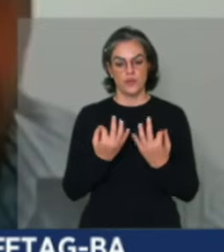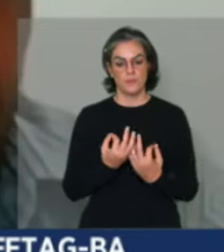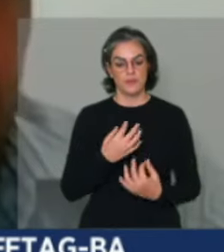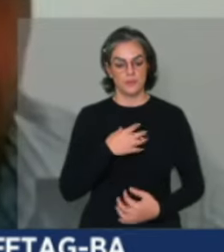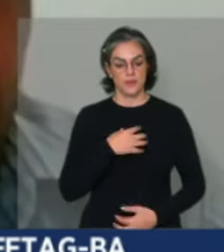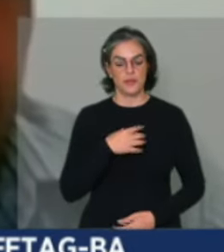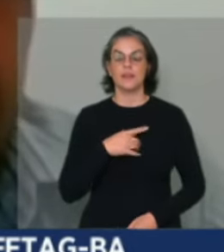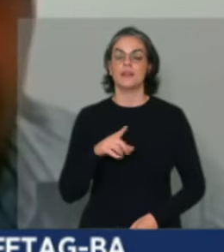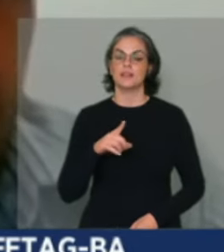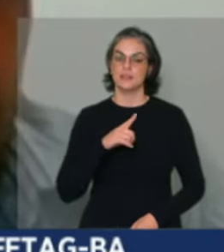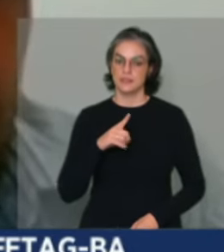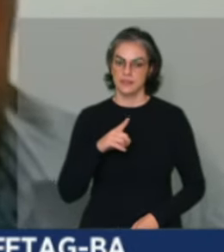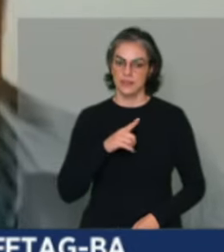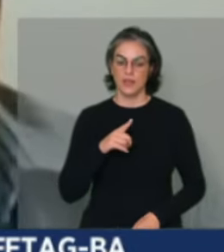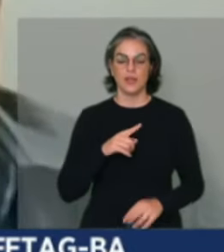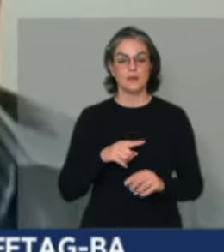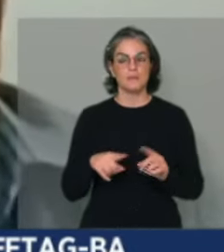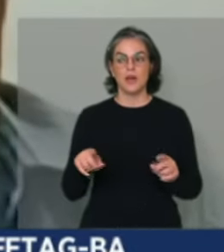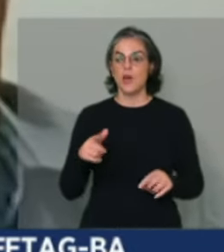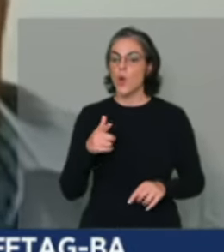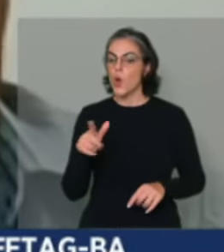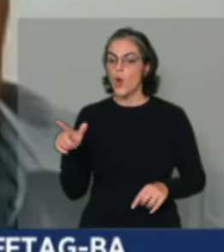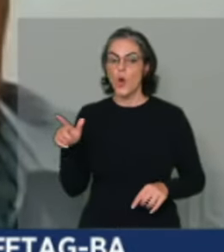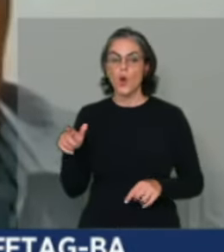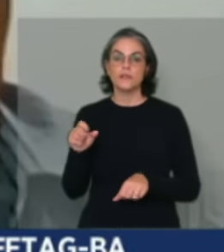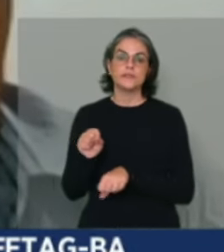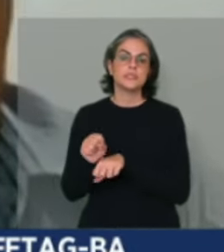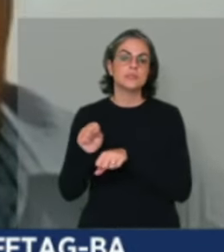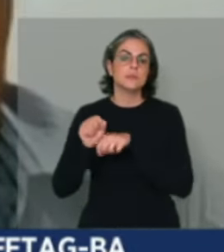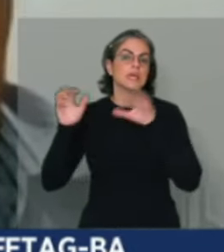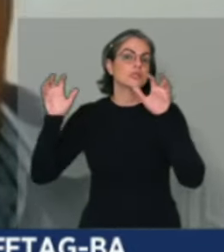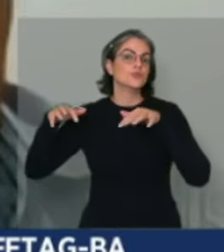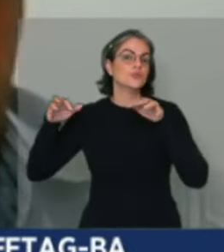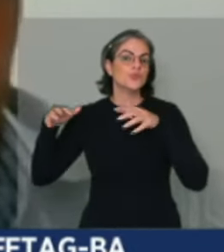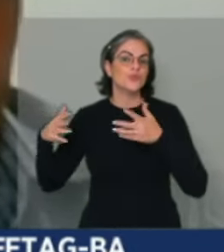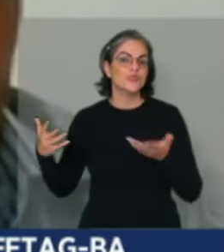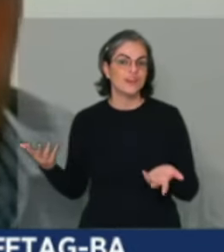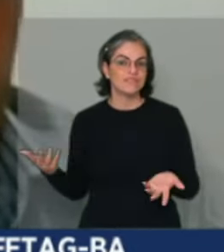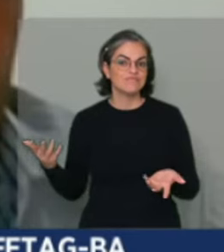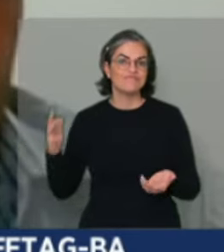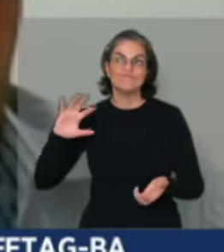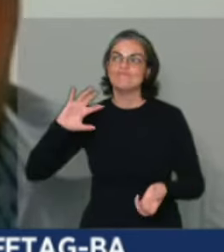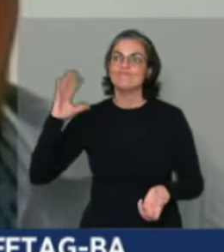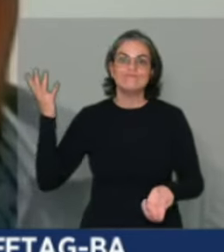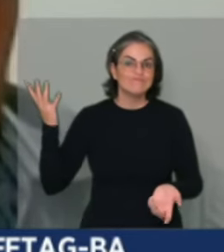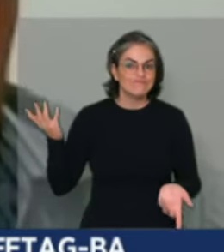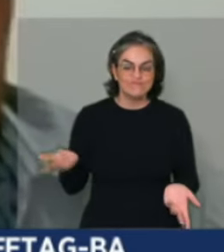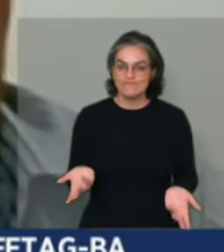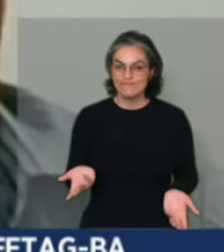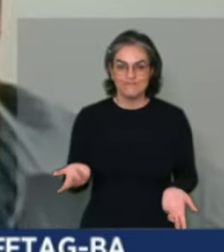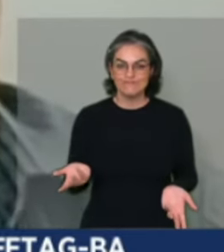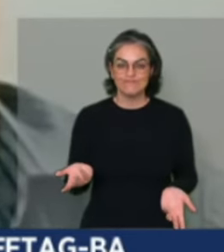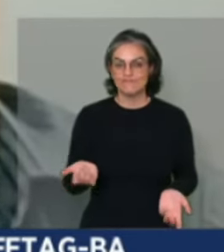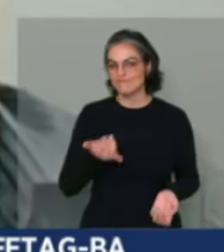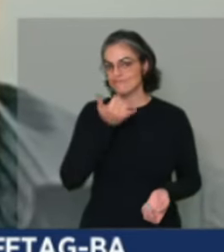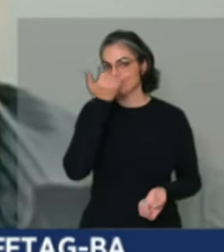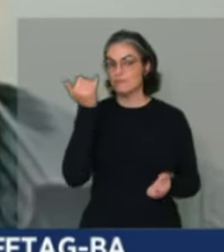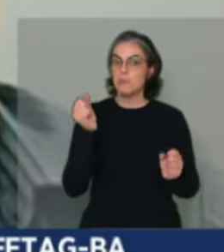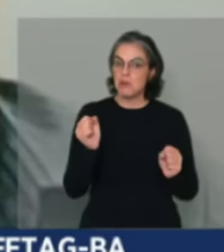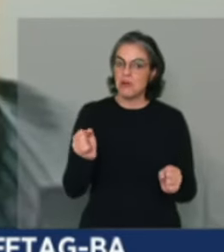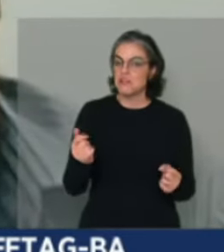ficando o restante a mercê da chuva, a vulnerabilidade, e vulnerável, né? intérprete climática.